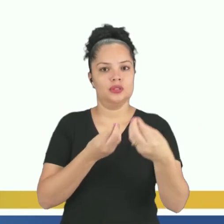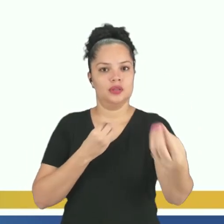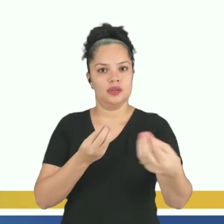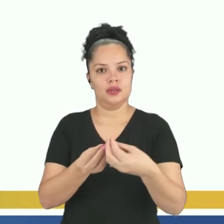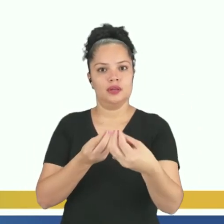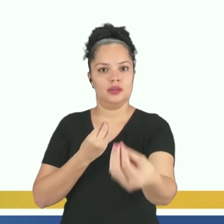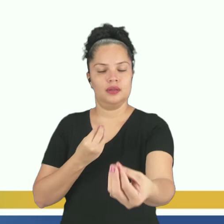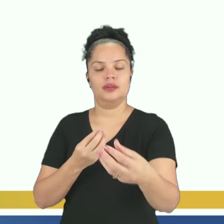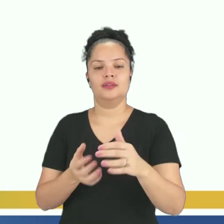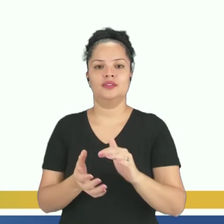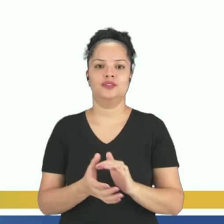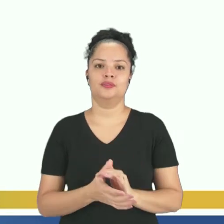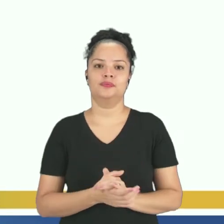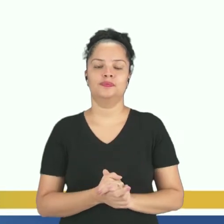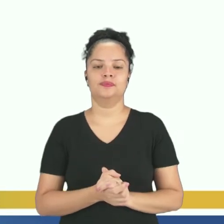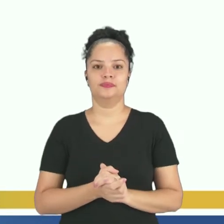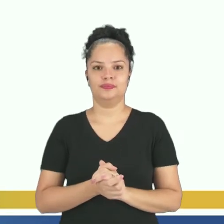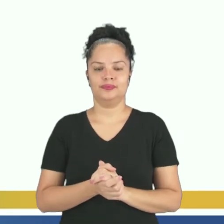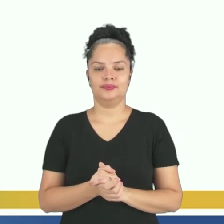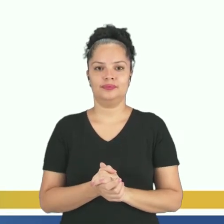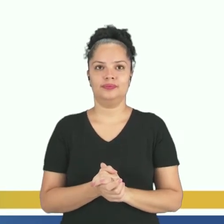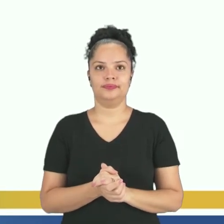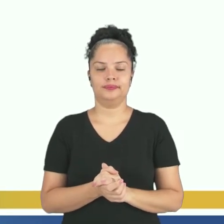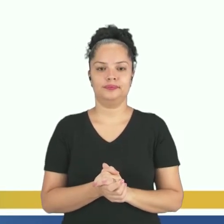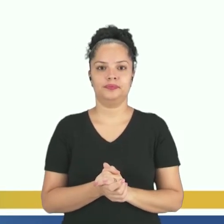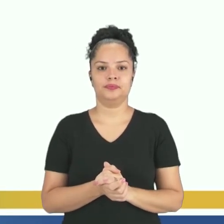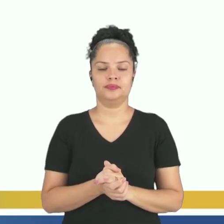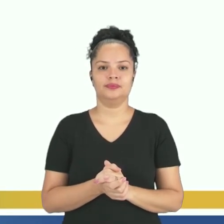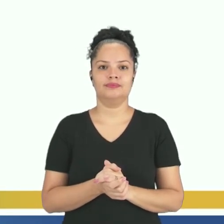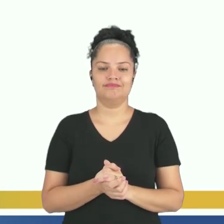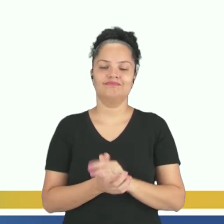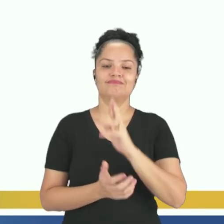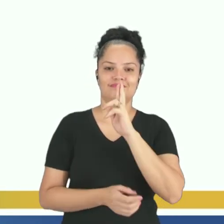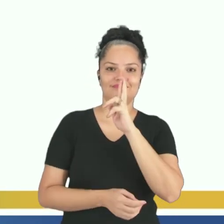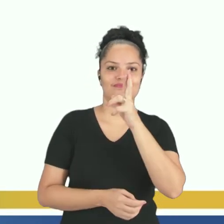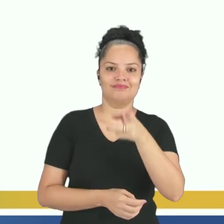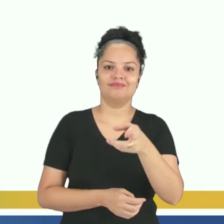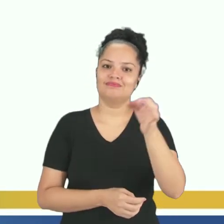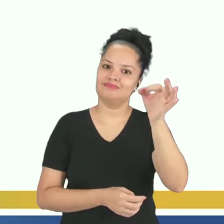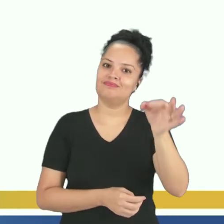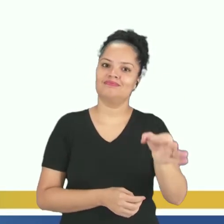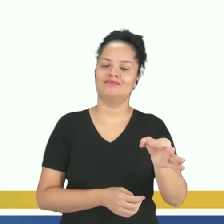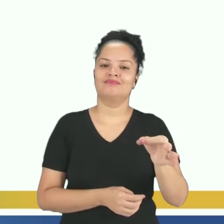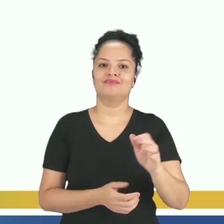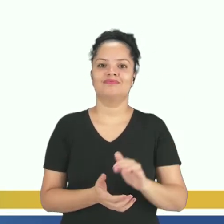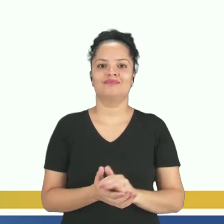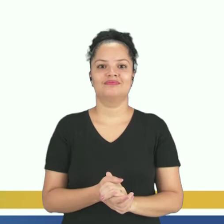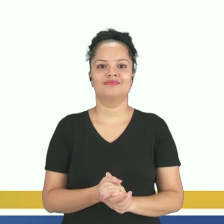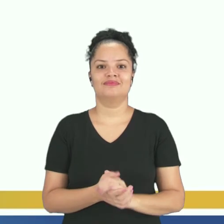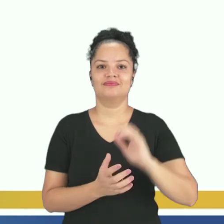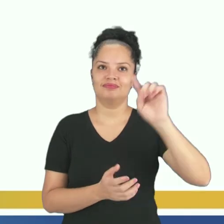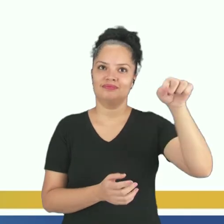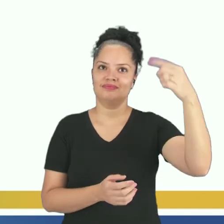é uma fração equivalente a 48 sobre 120. Então, está resolvido aí o nosso segundo exercício. Vamos para o próximo.